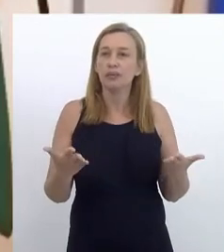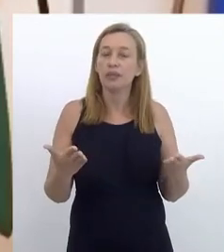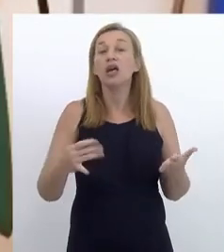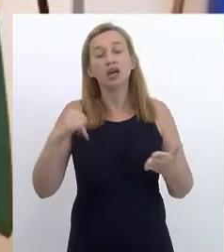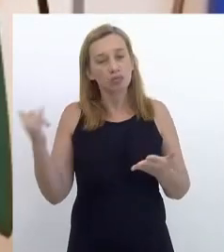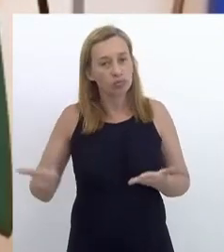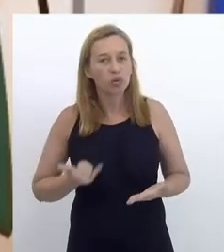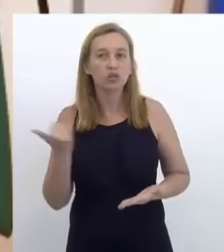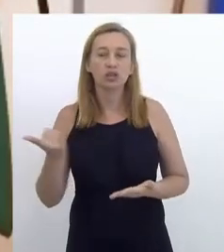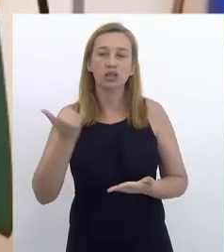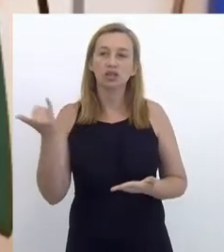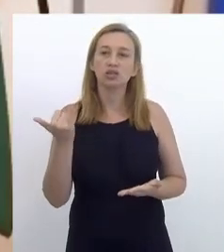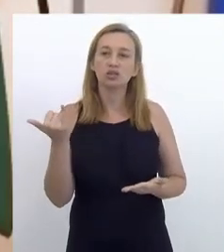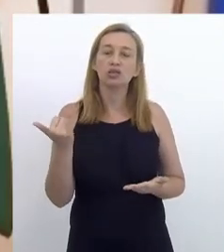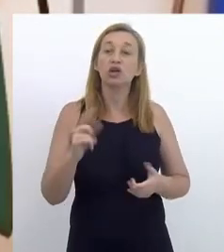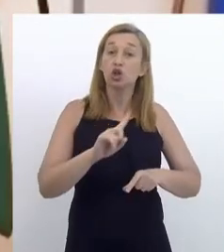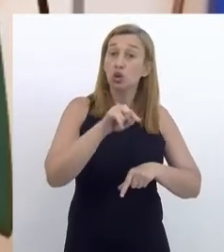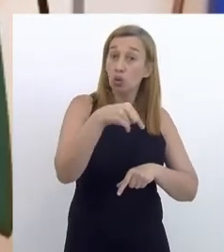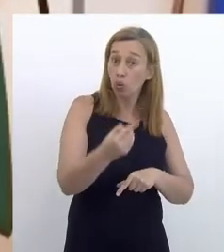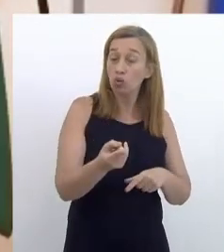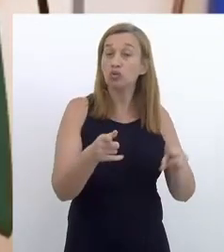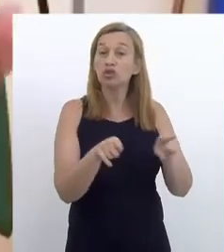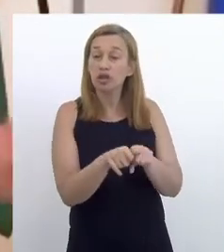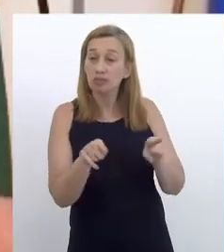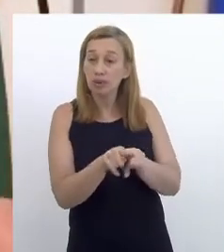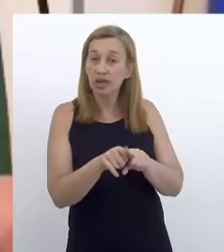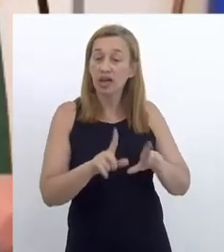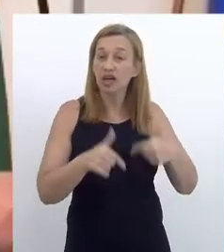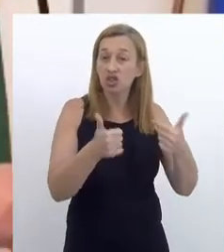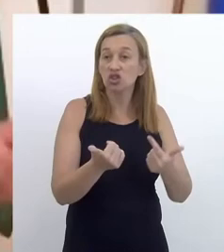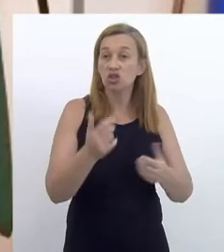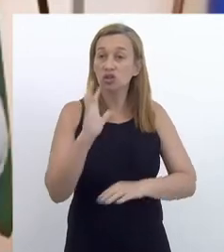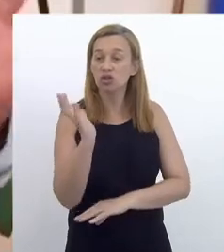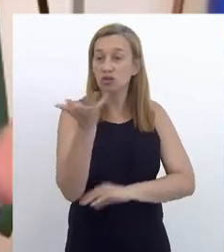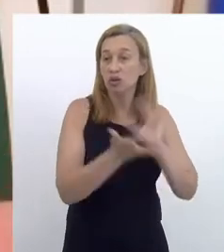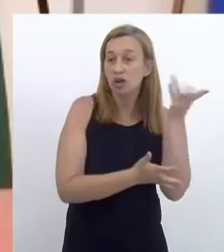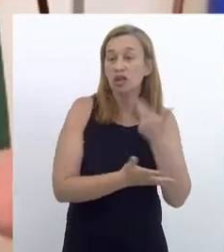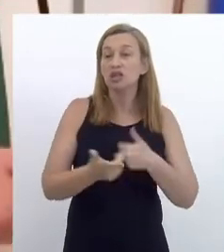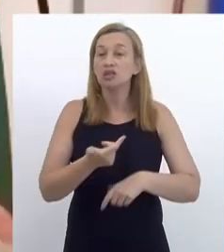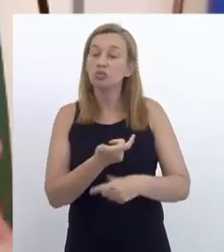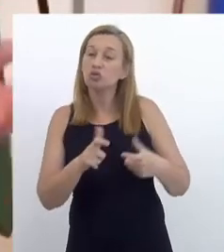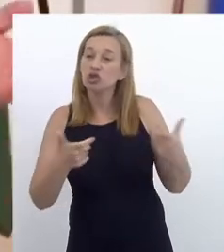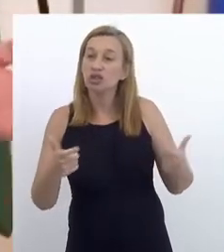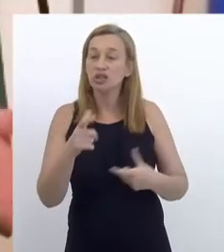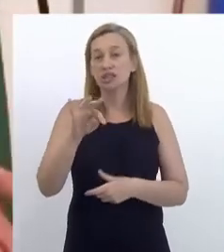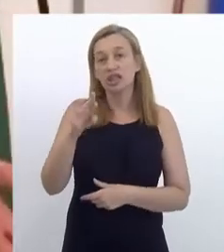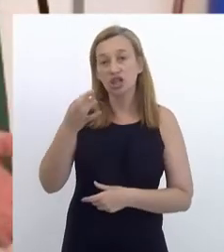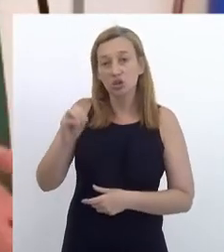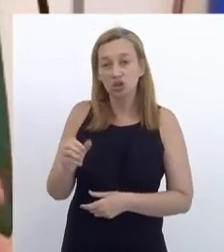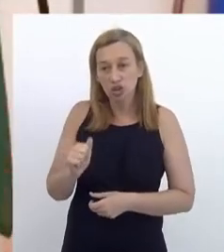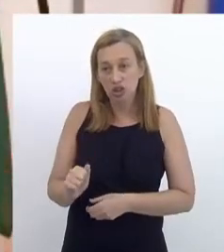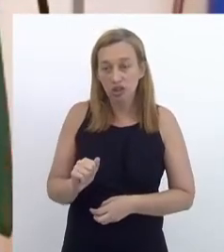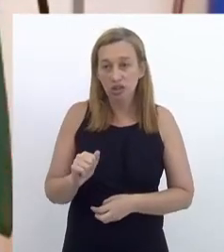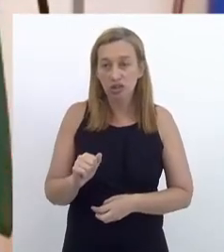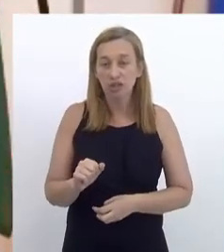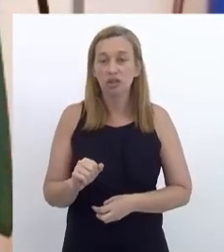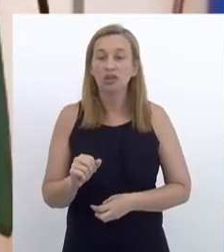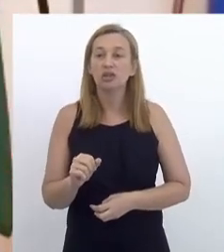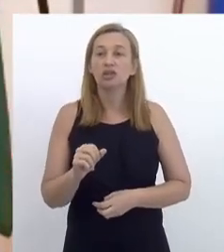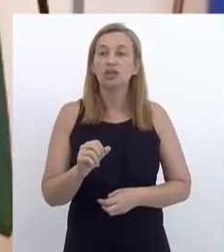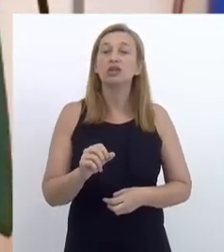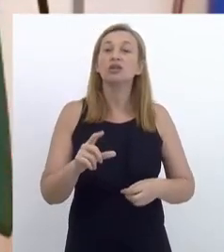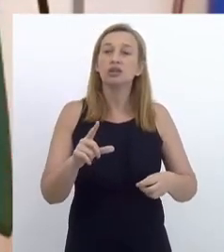extremamente importante, além de outras aplicações ambientais. Nós temos duas grandes siderúrgicas, que é a Gerdau e a Antiga